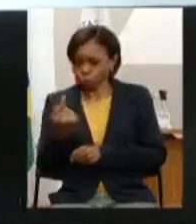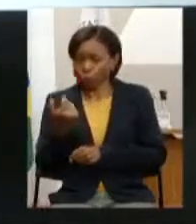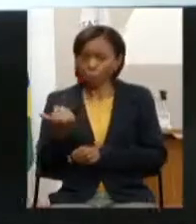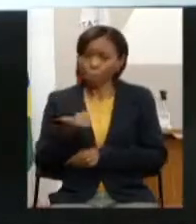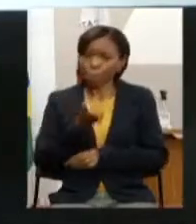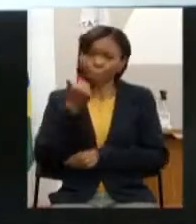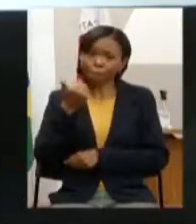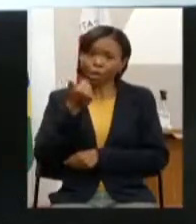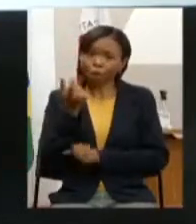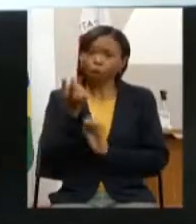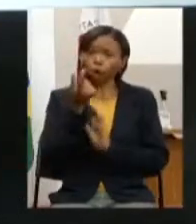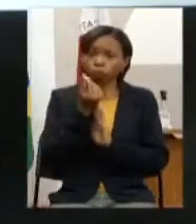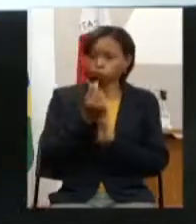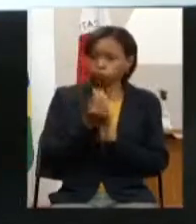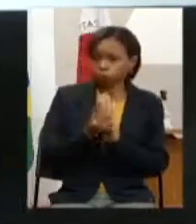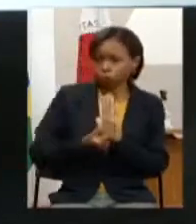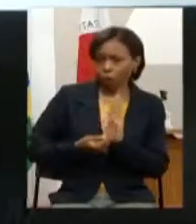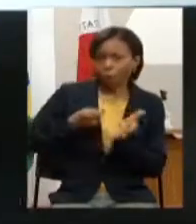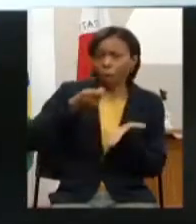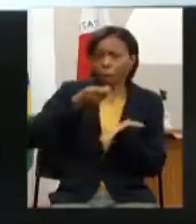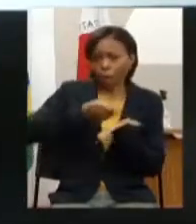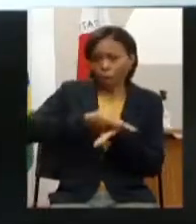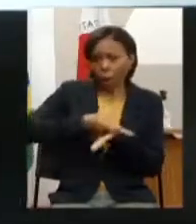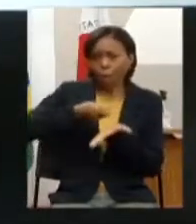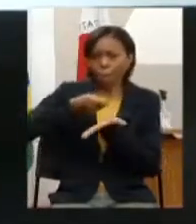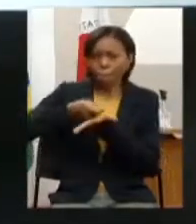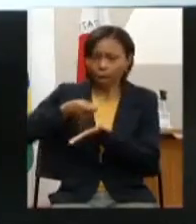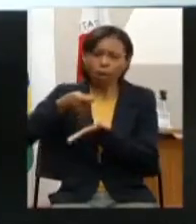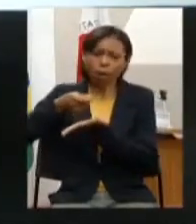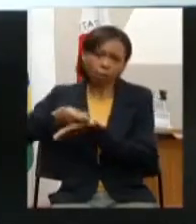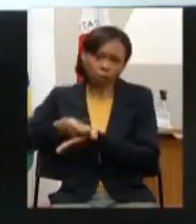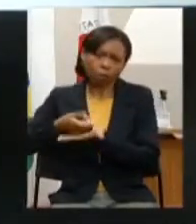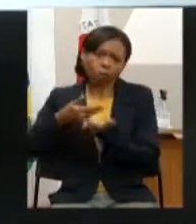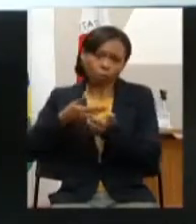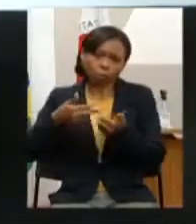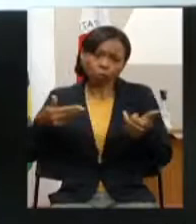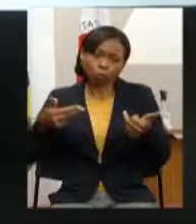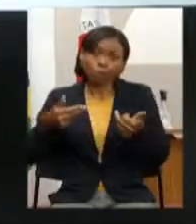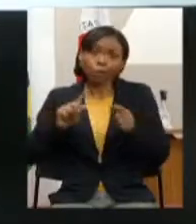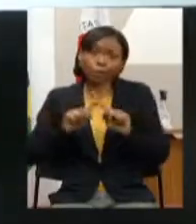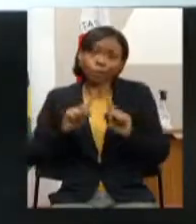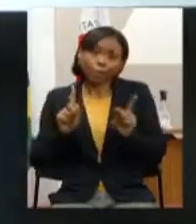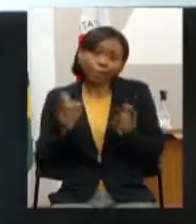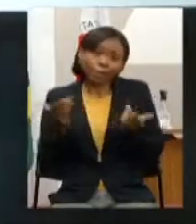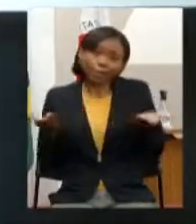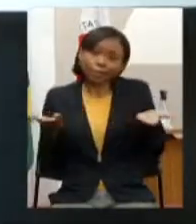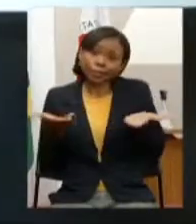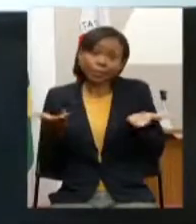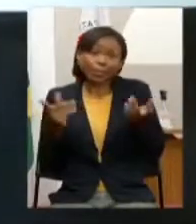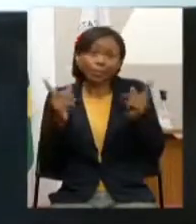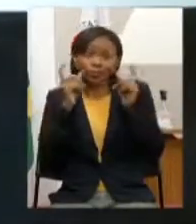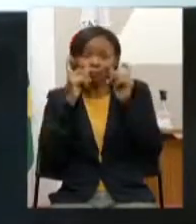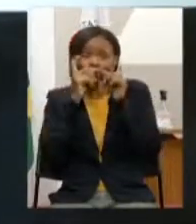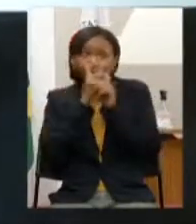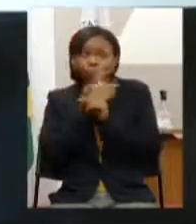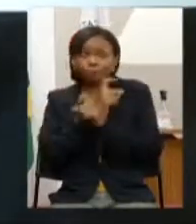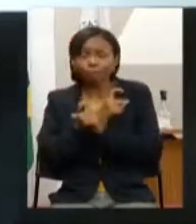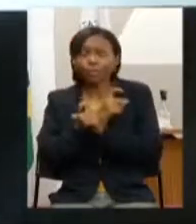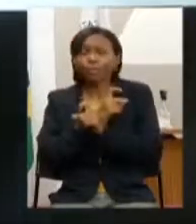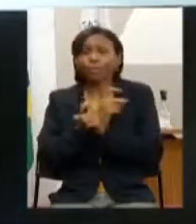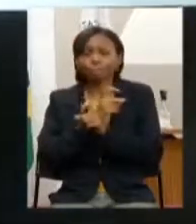execução orçamentária dessas demandas e por enquanto é até um pouco difícil a gente dar